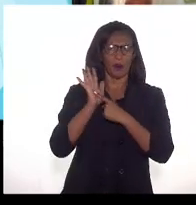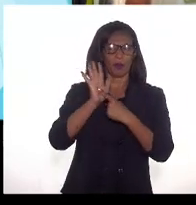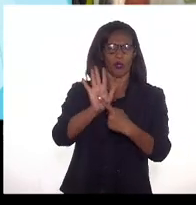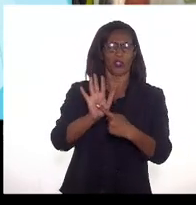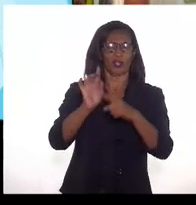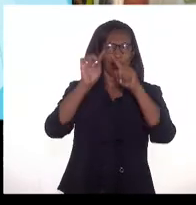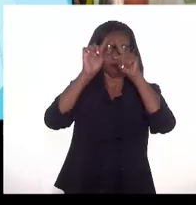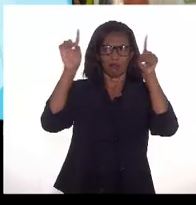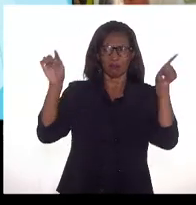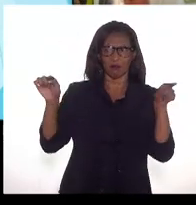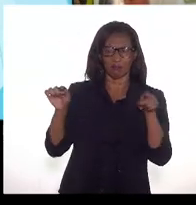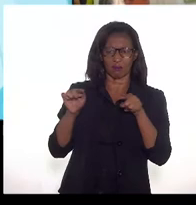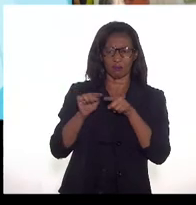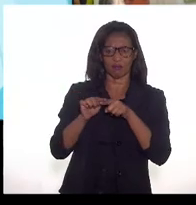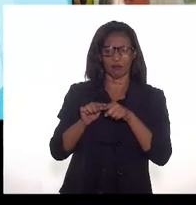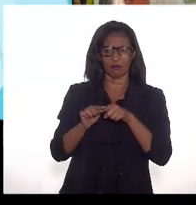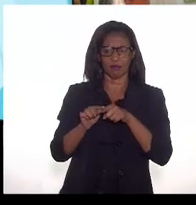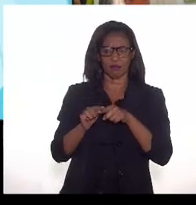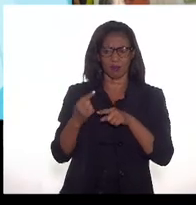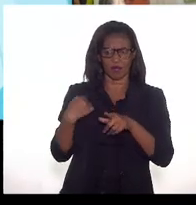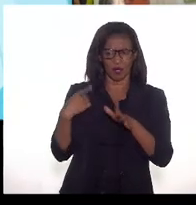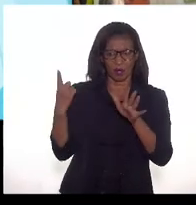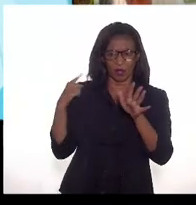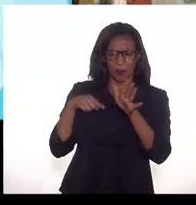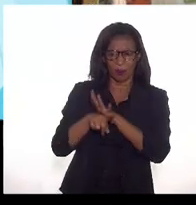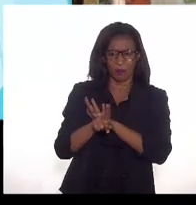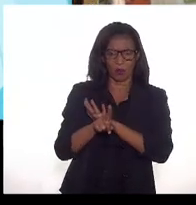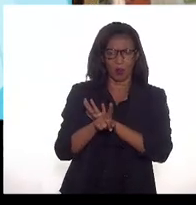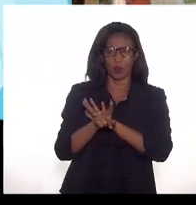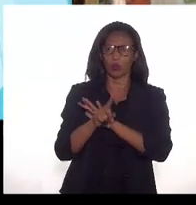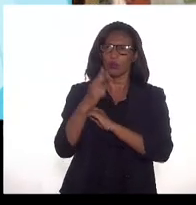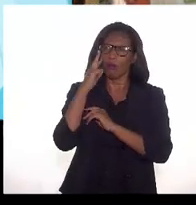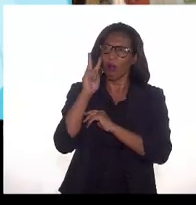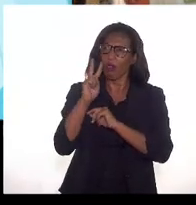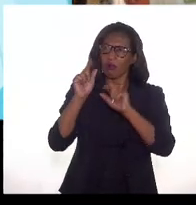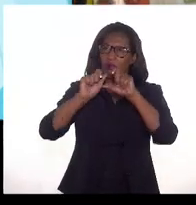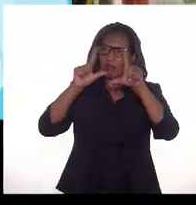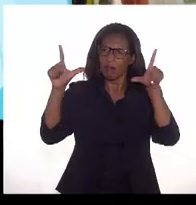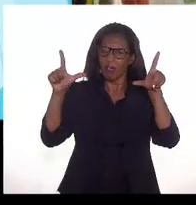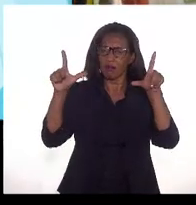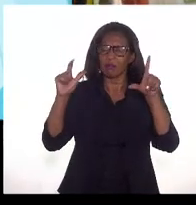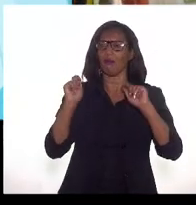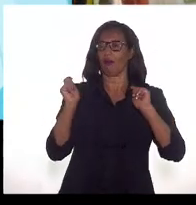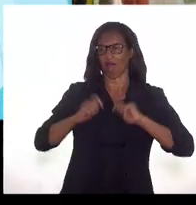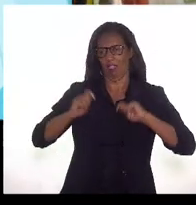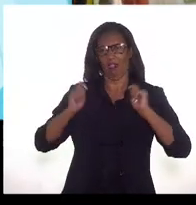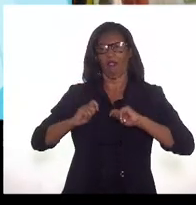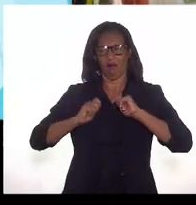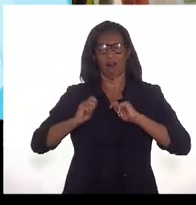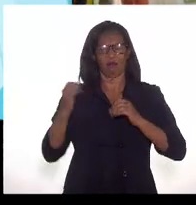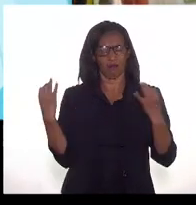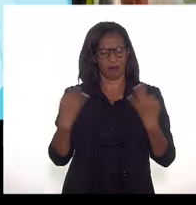vocês e pergunto se os senhores estão vendo minha tela. Perfeitamente, doutor.